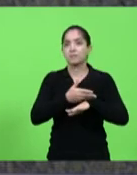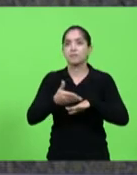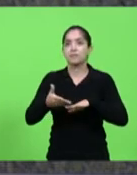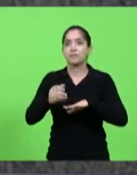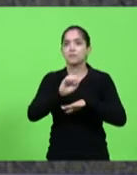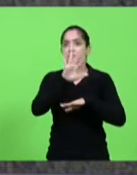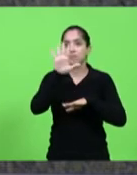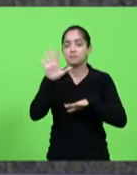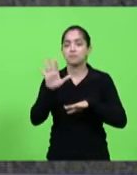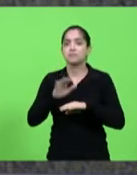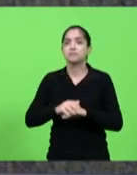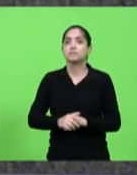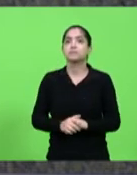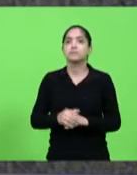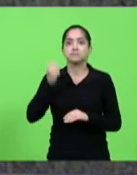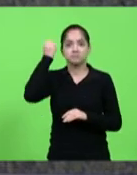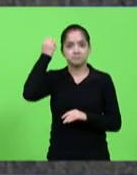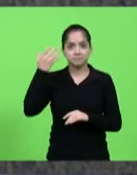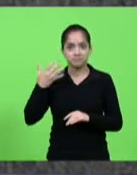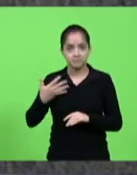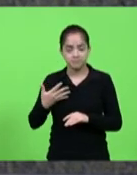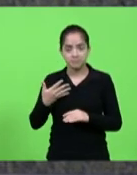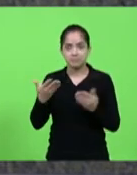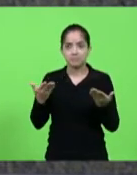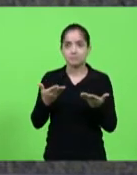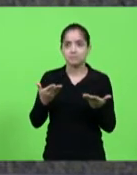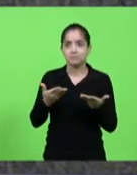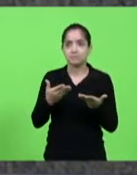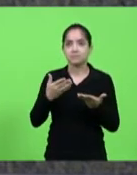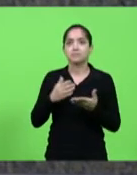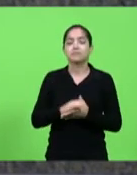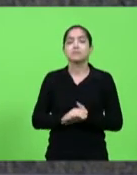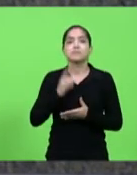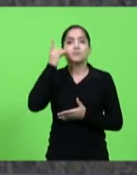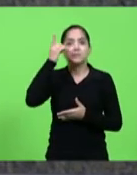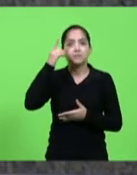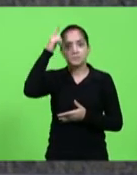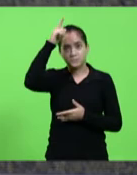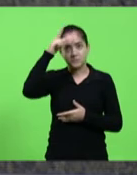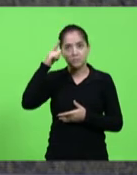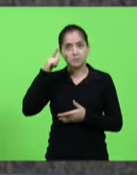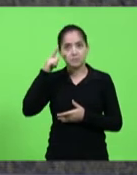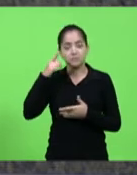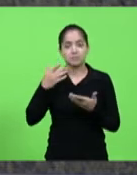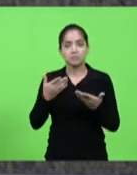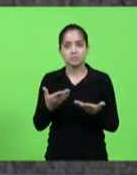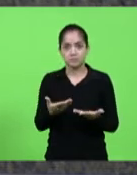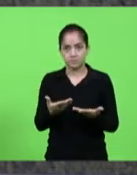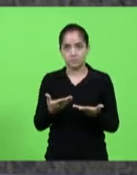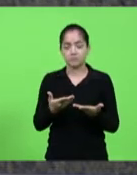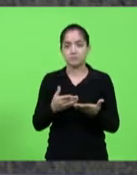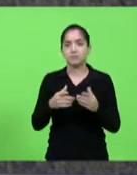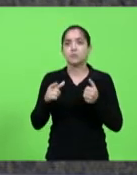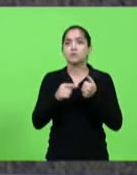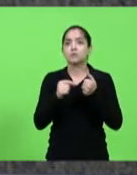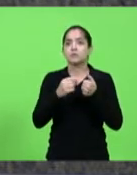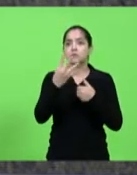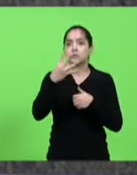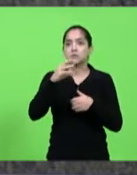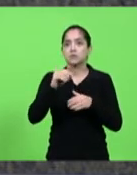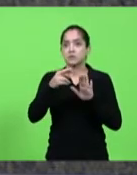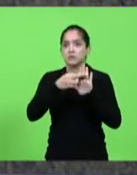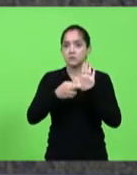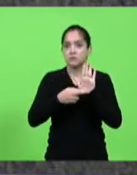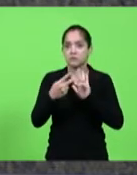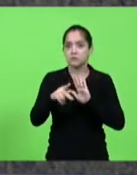Feito a minha autodescrição, deputada Luciane, quero, nos termos do artigo 40 do Regimento Interno da